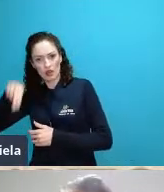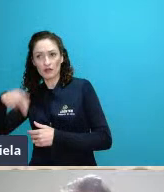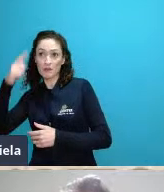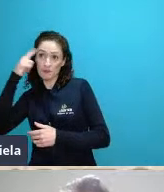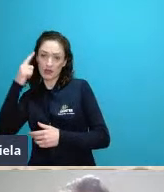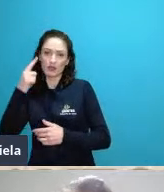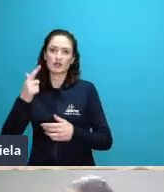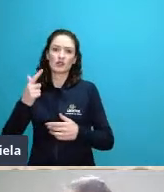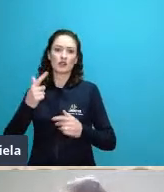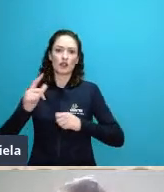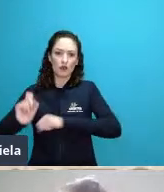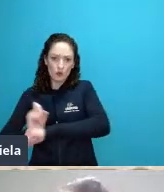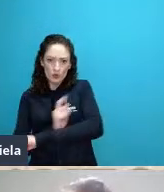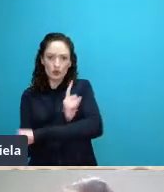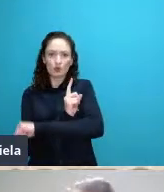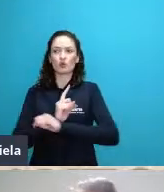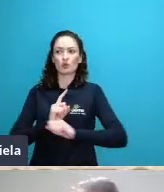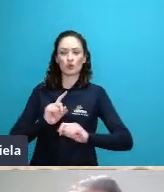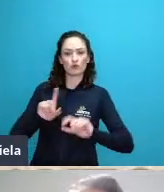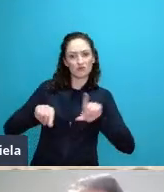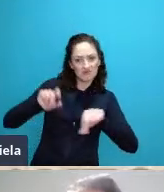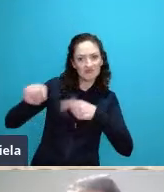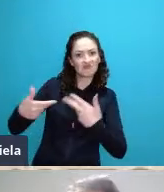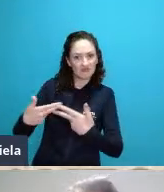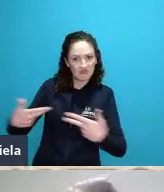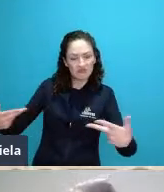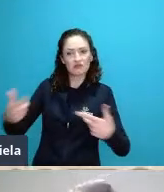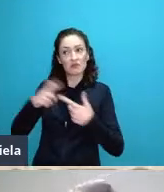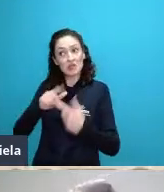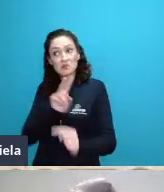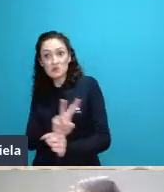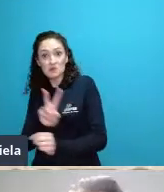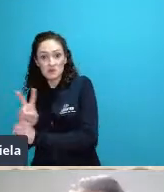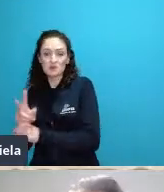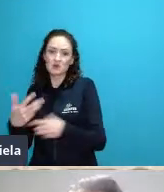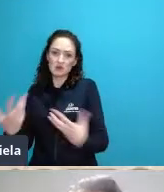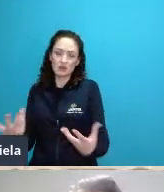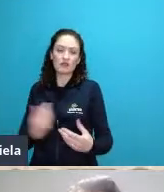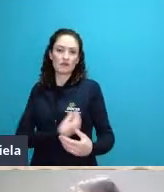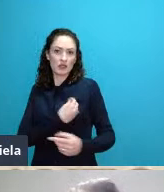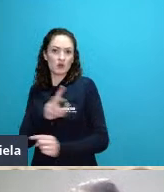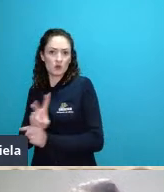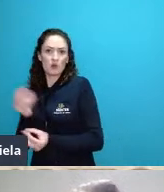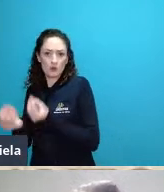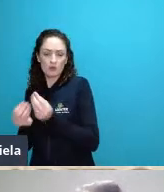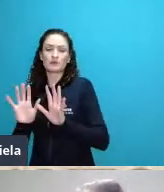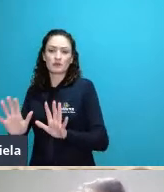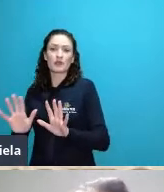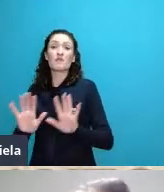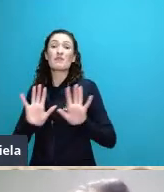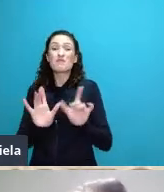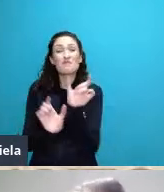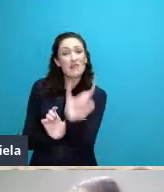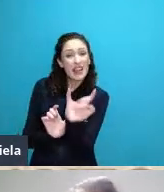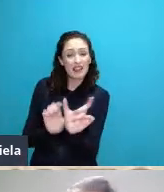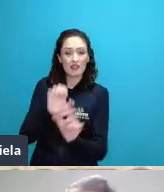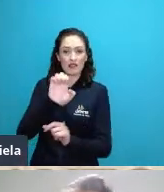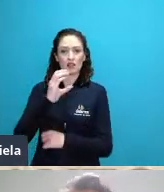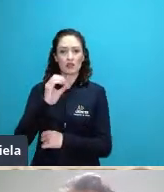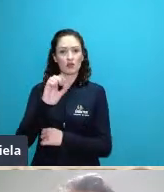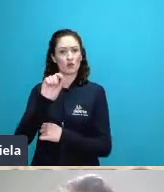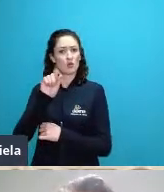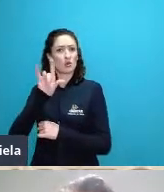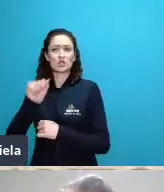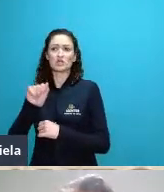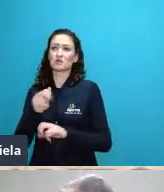levavam a sobrevivência ou não mas o termo ecologia por si só era pouco usado e ela era considerada apenas uma sub